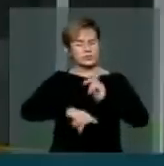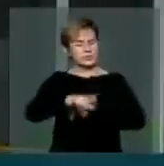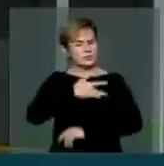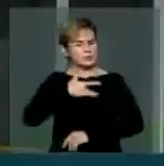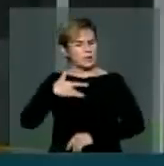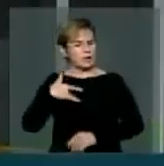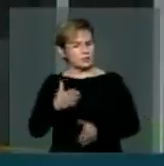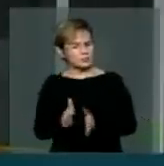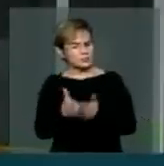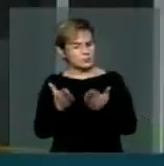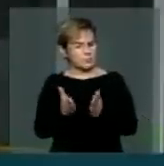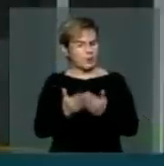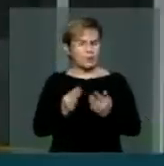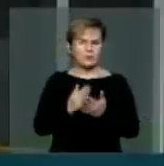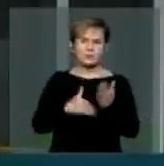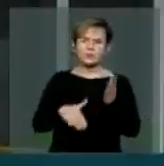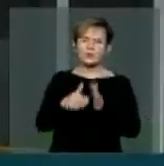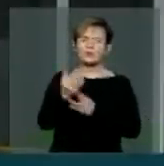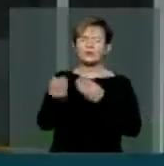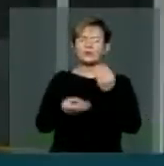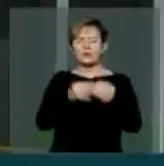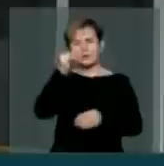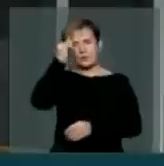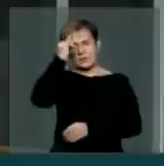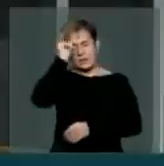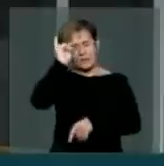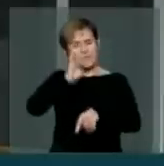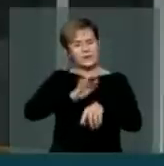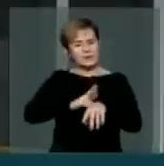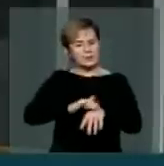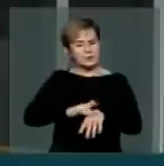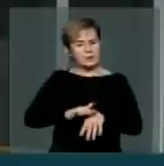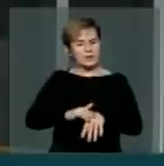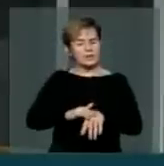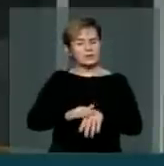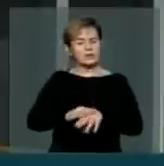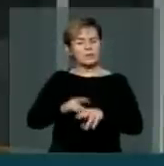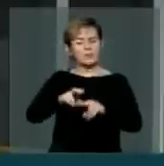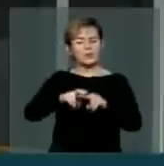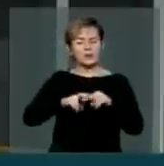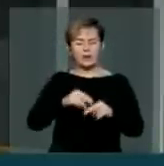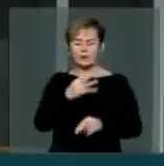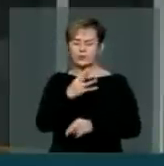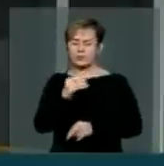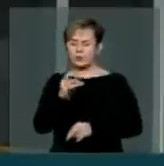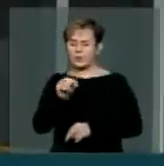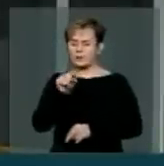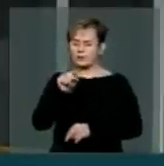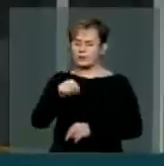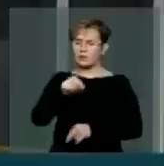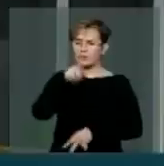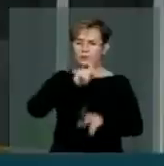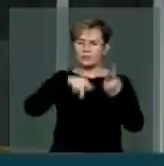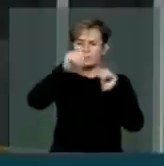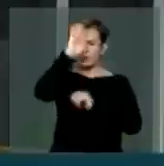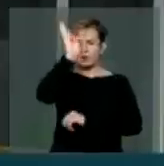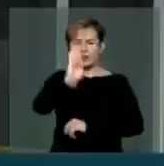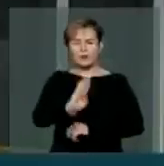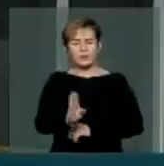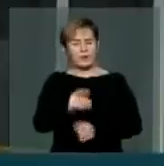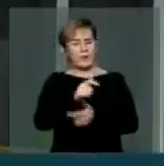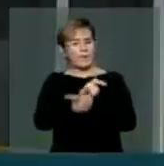pobres, que é prevenida por esses quase 400 mil brasileiros. A maioria mulheres